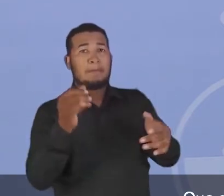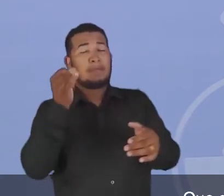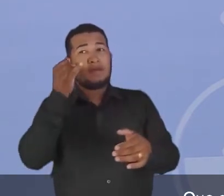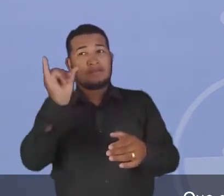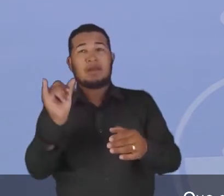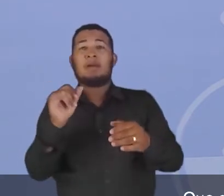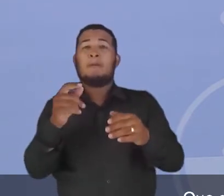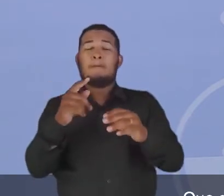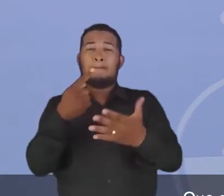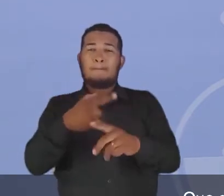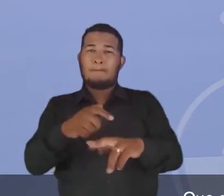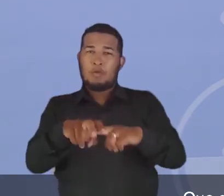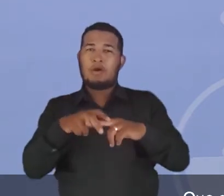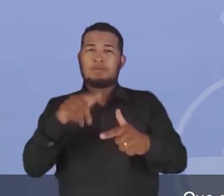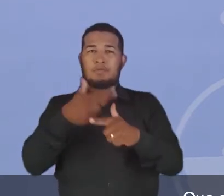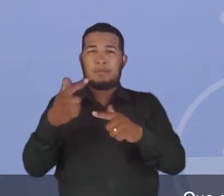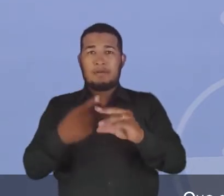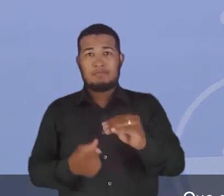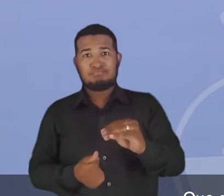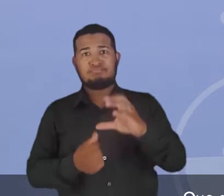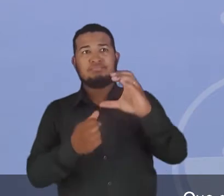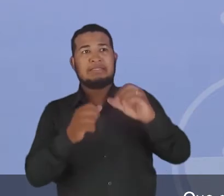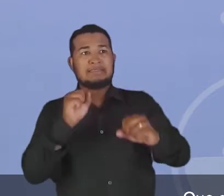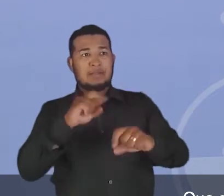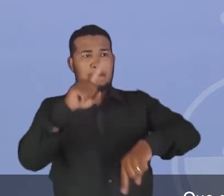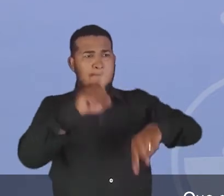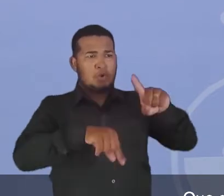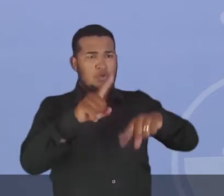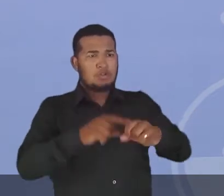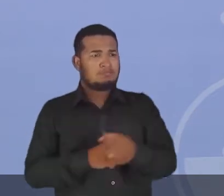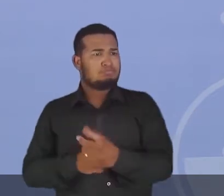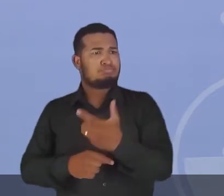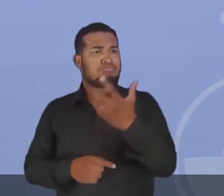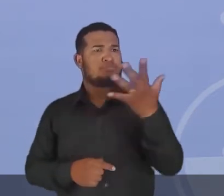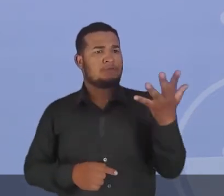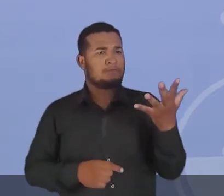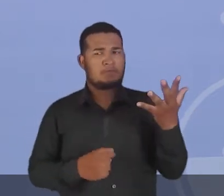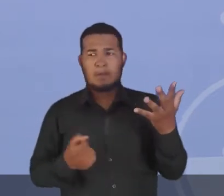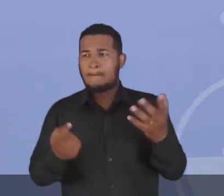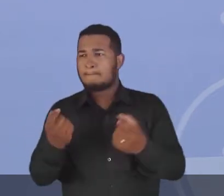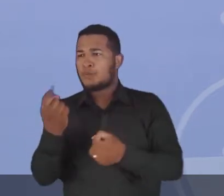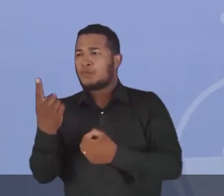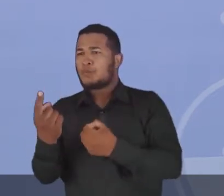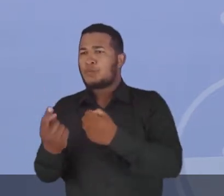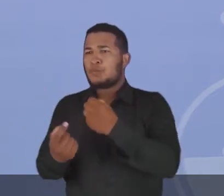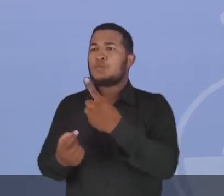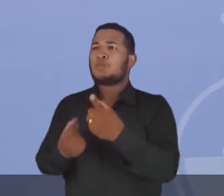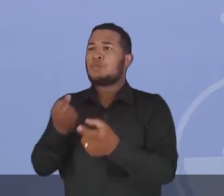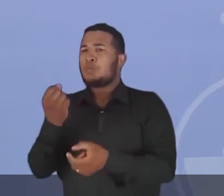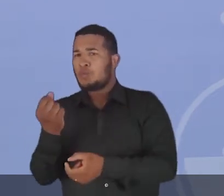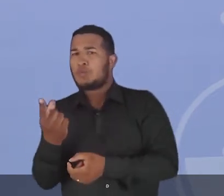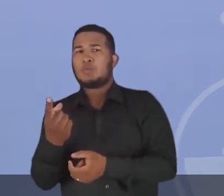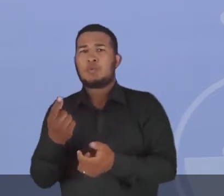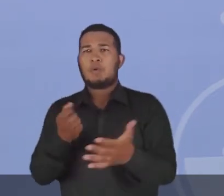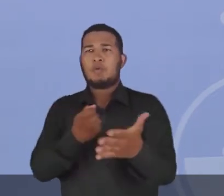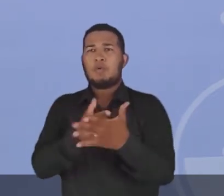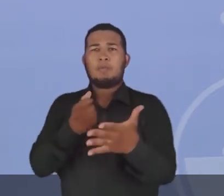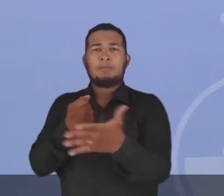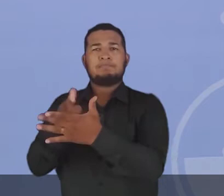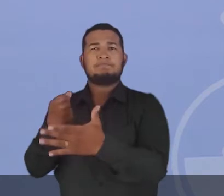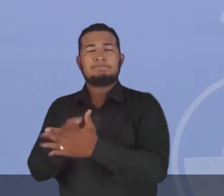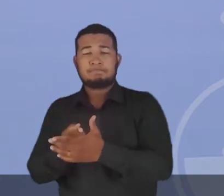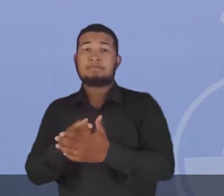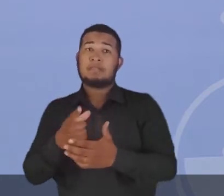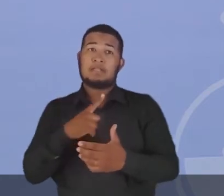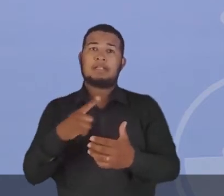Aqui dentro do sistema capitalista, a gente vê que quando você tem muito produto no mercado e você tem pouco consumidor, você vai ter aí